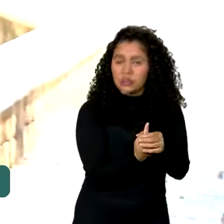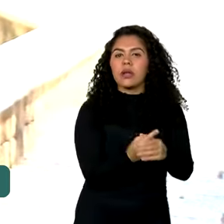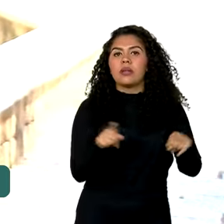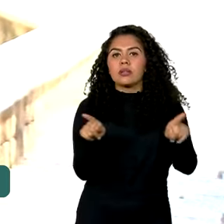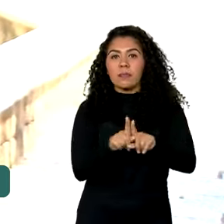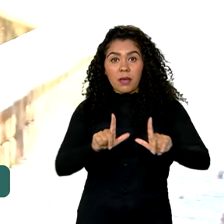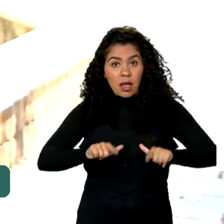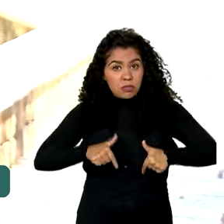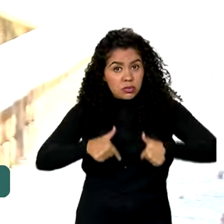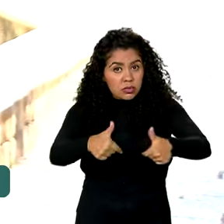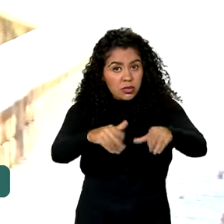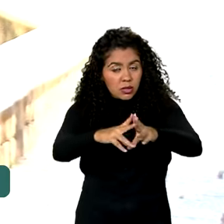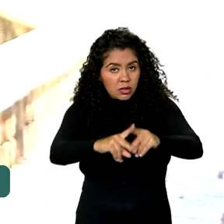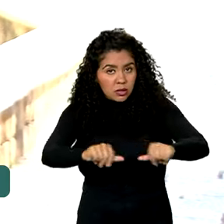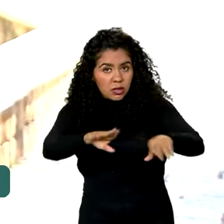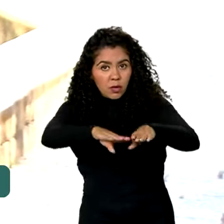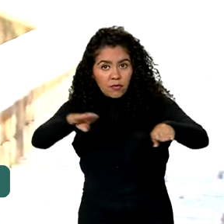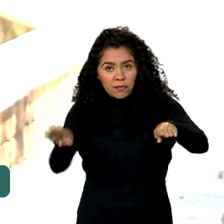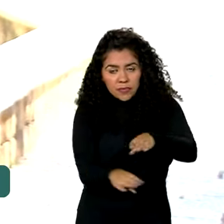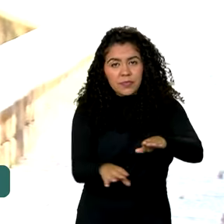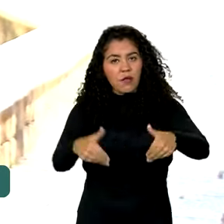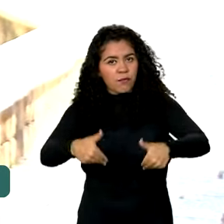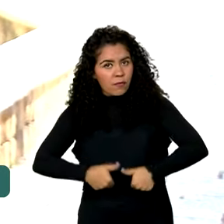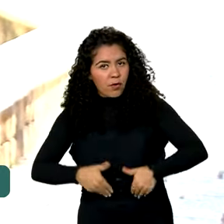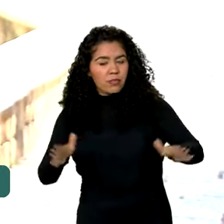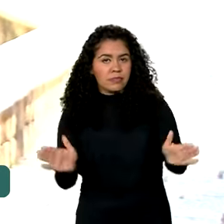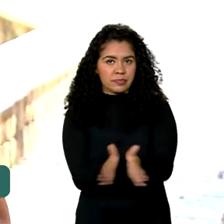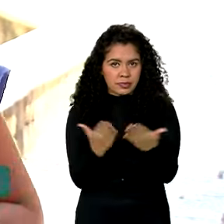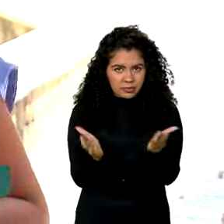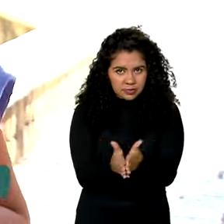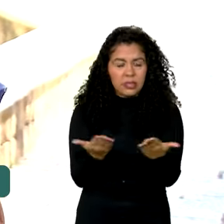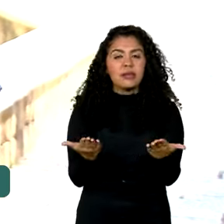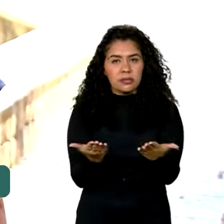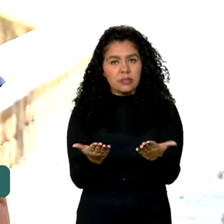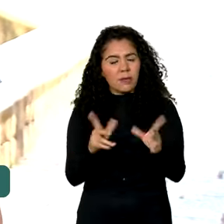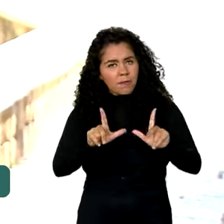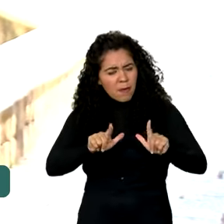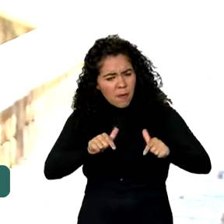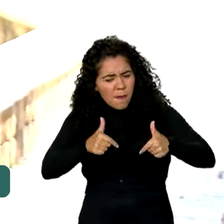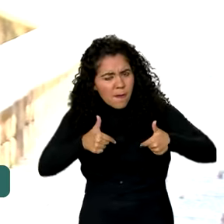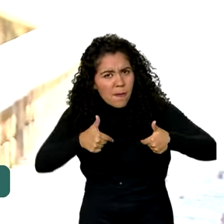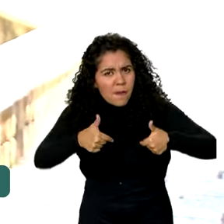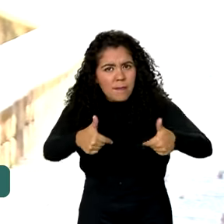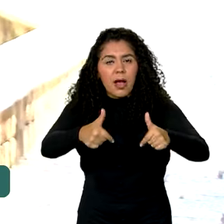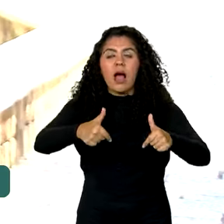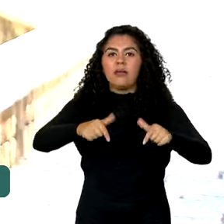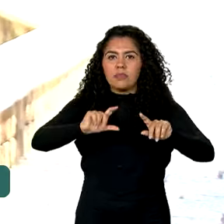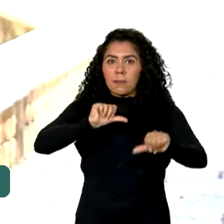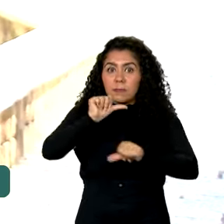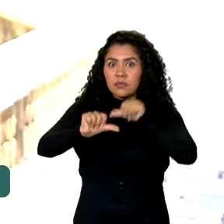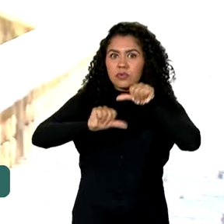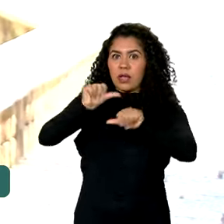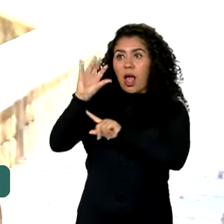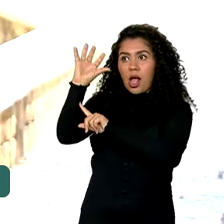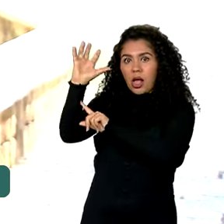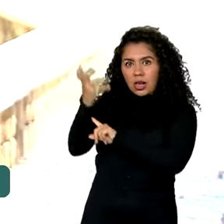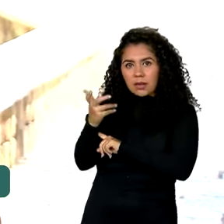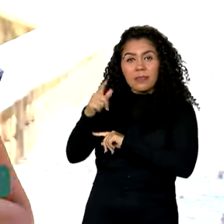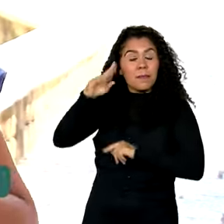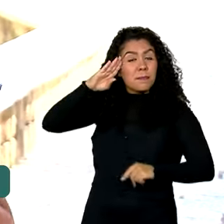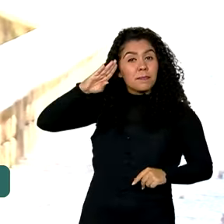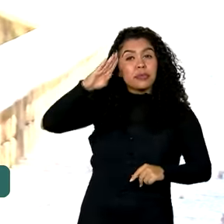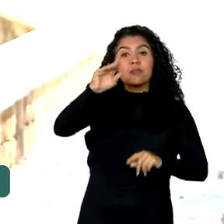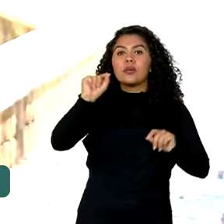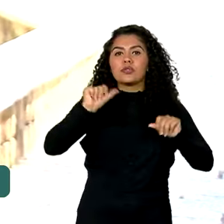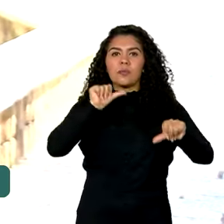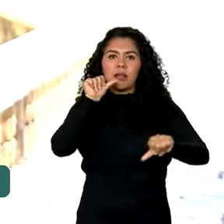combate às desigualdades, à fome e à pobreza. O enfrentamento das mudanças climáticas, com destaque para a